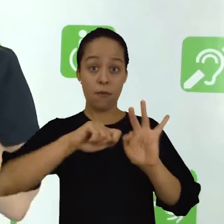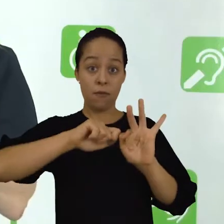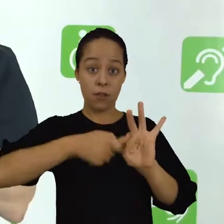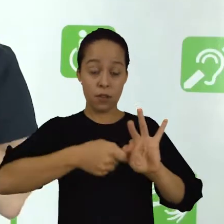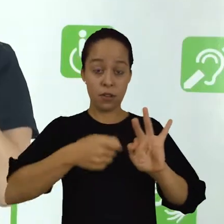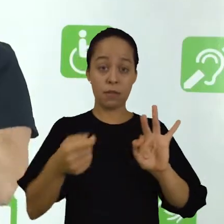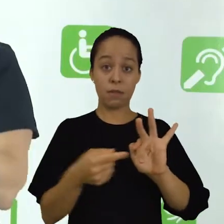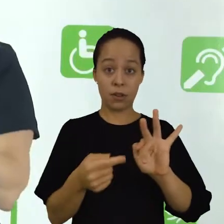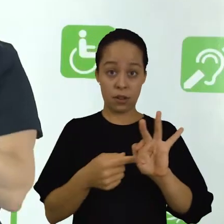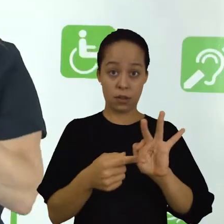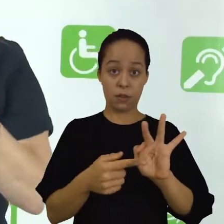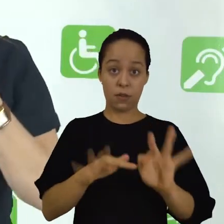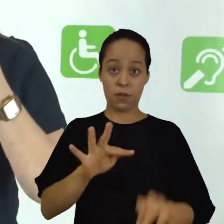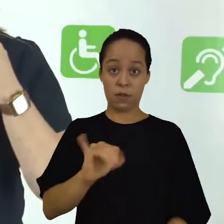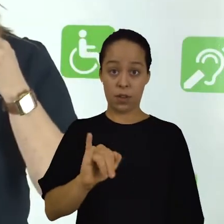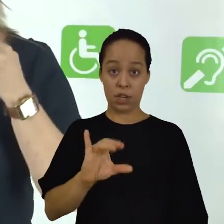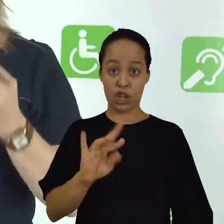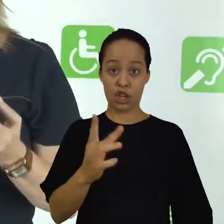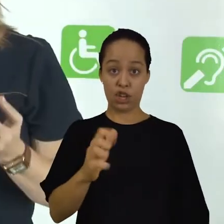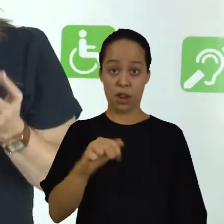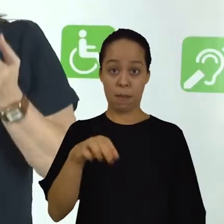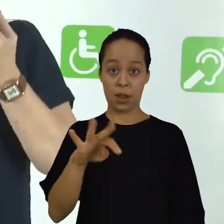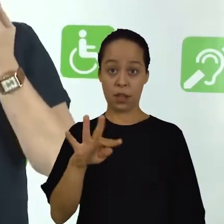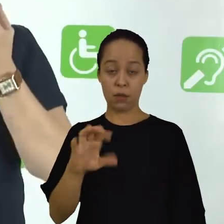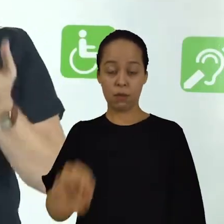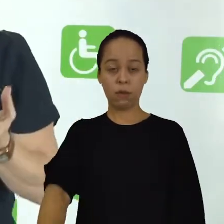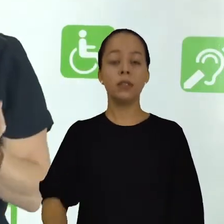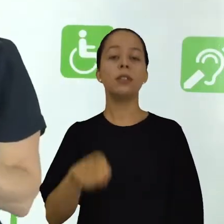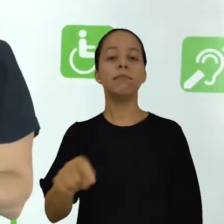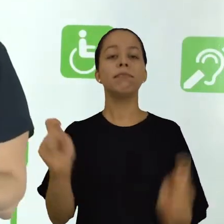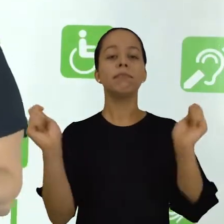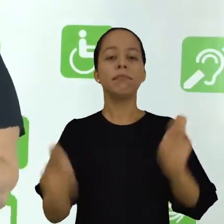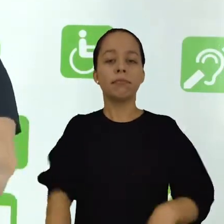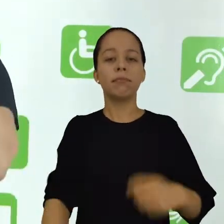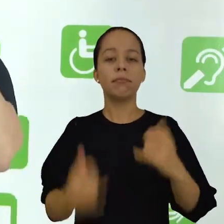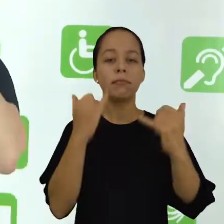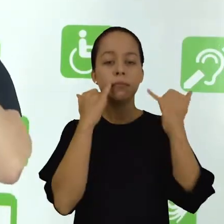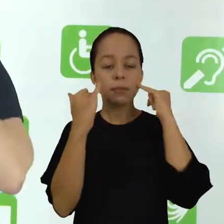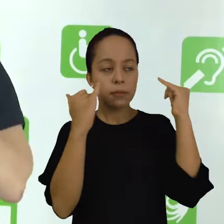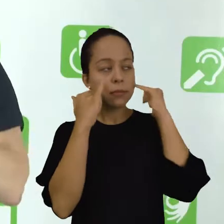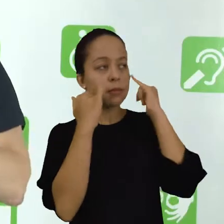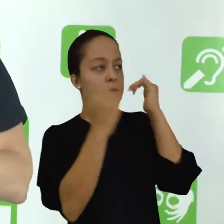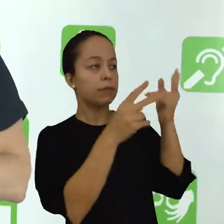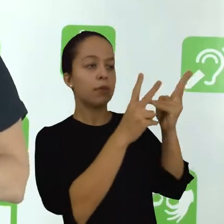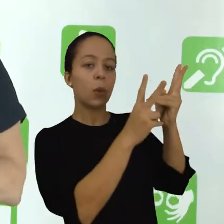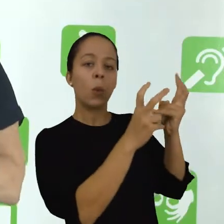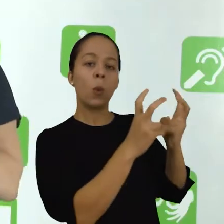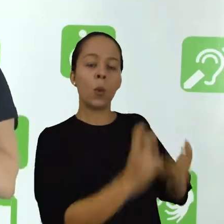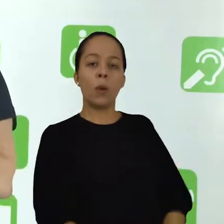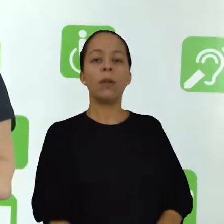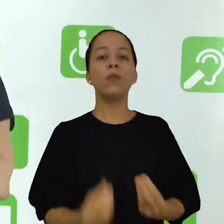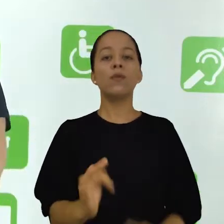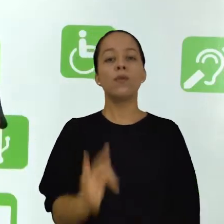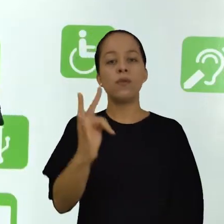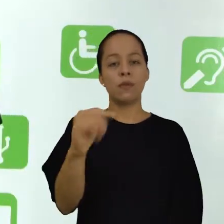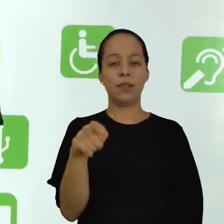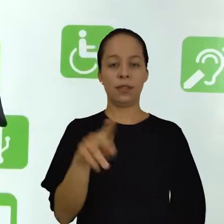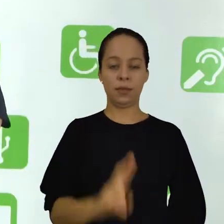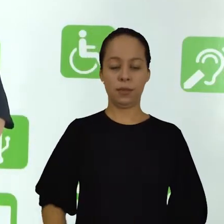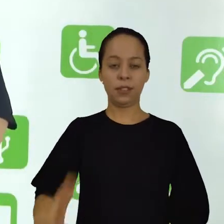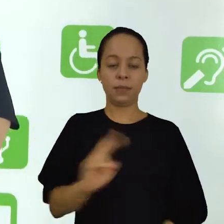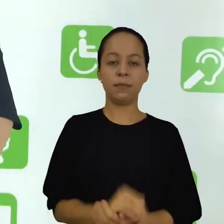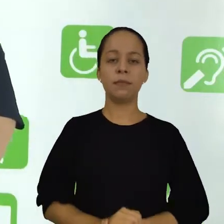desse fichamento, você pode ter acesso a essas informações para utilização